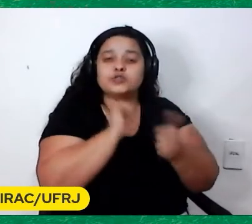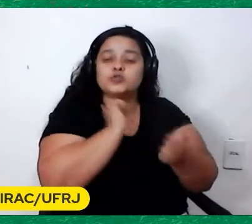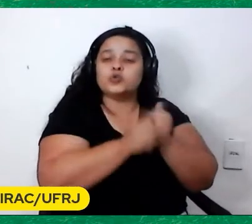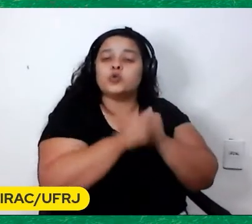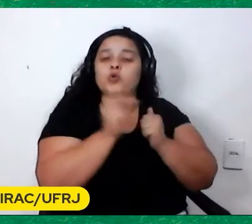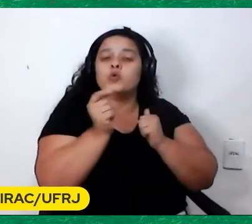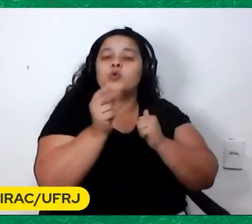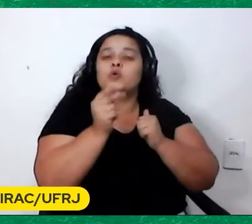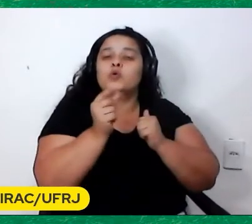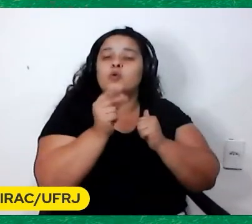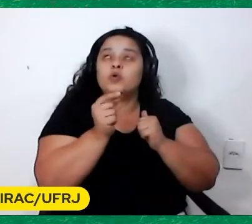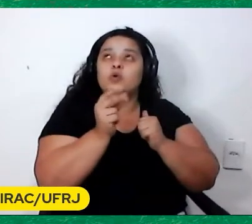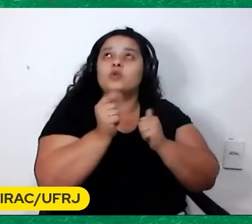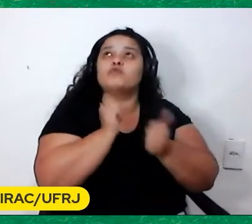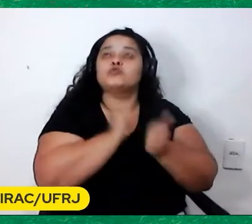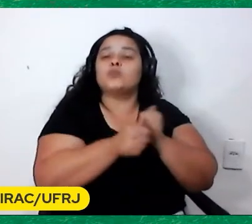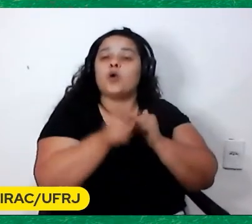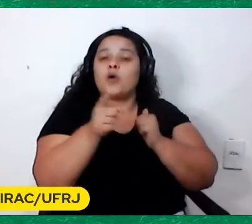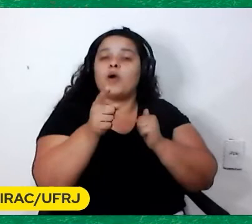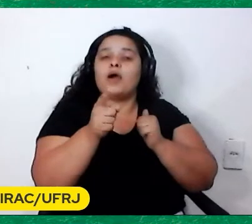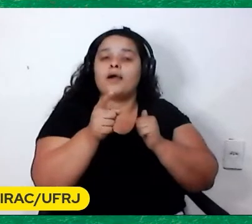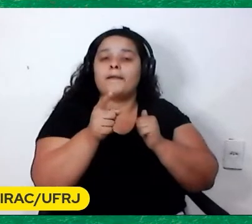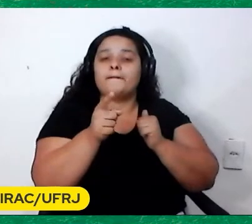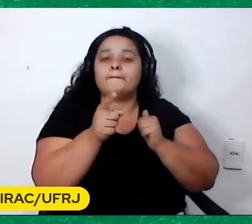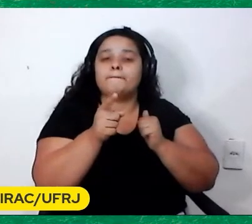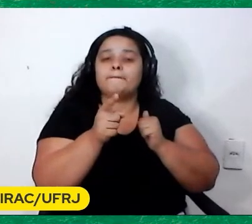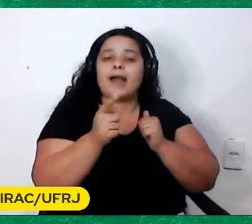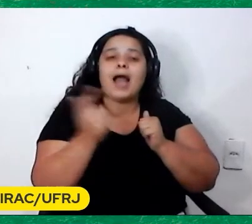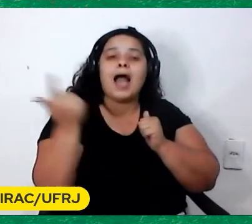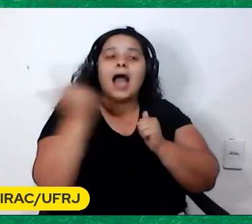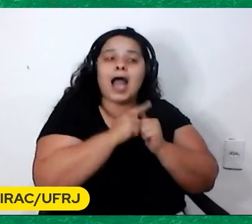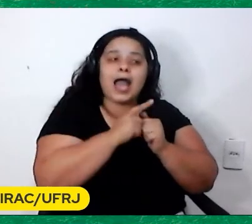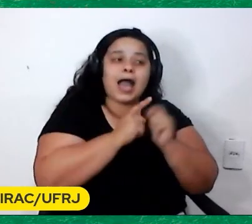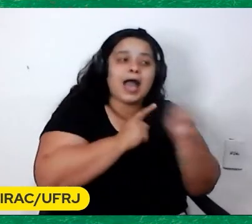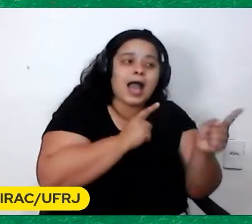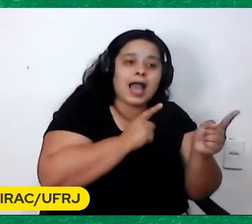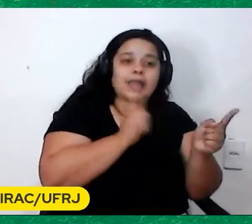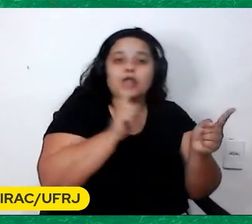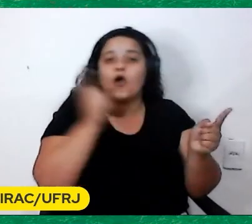futebol Que você marcava Quem ganha Quem não ganha